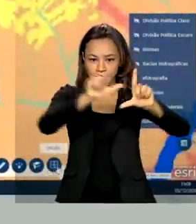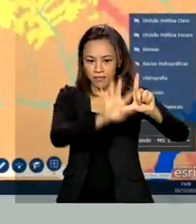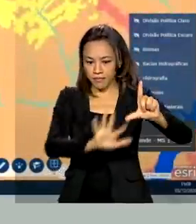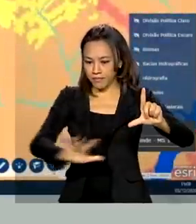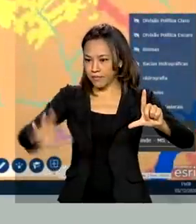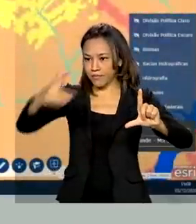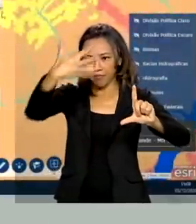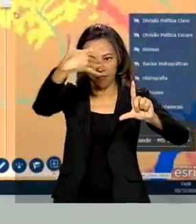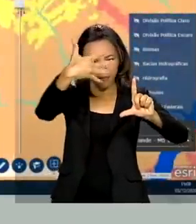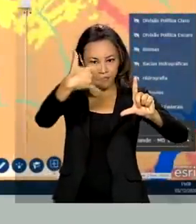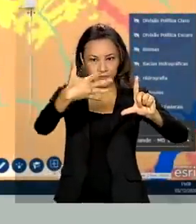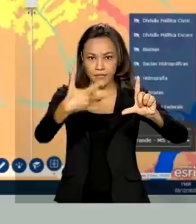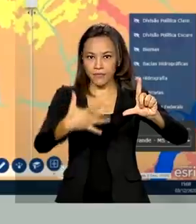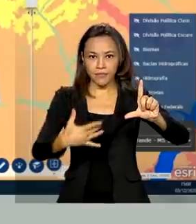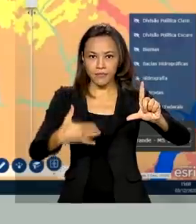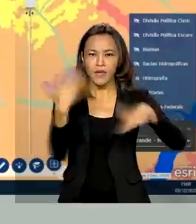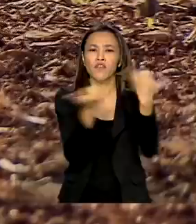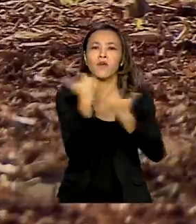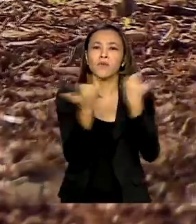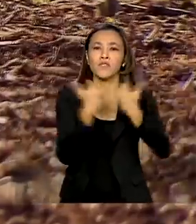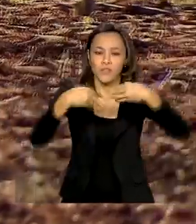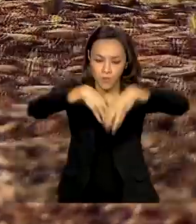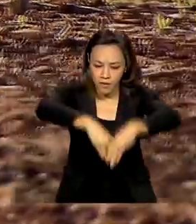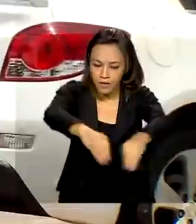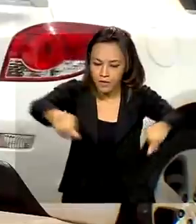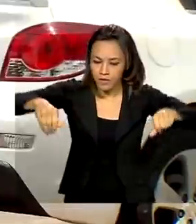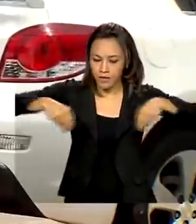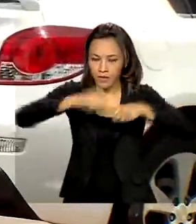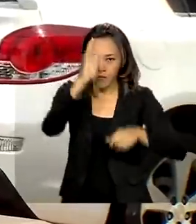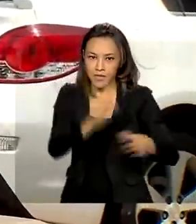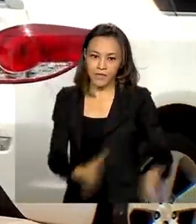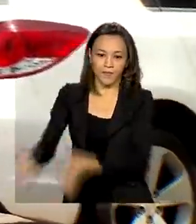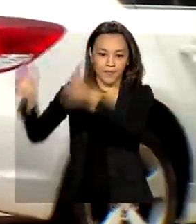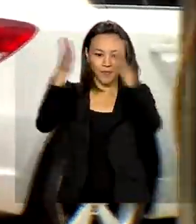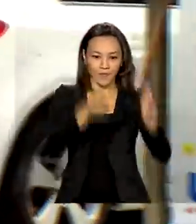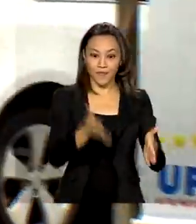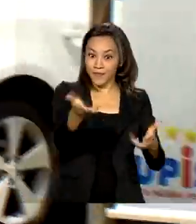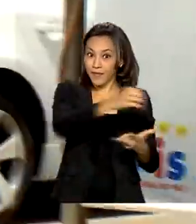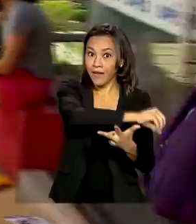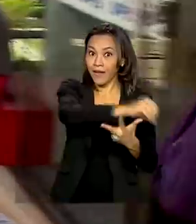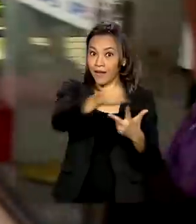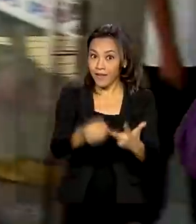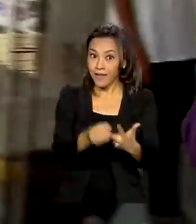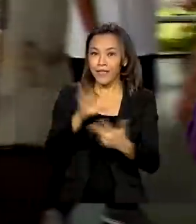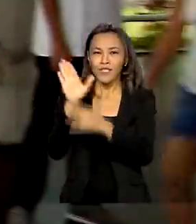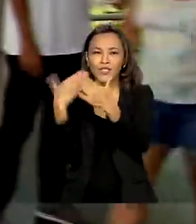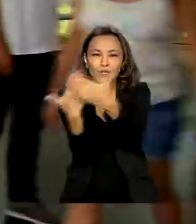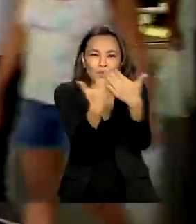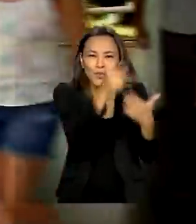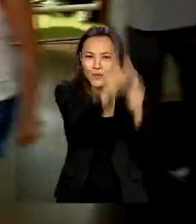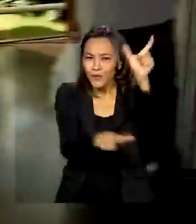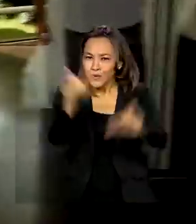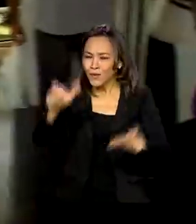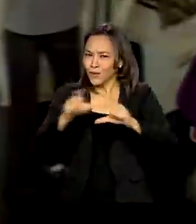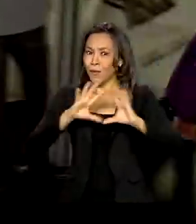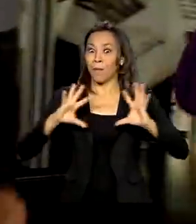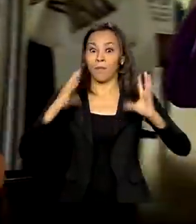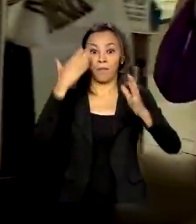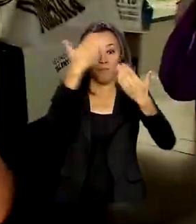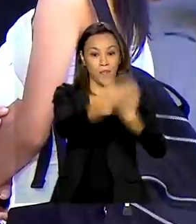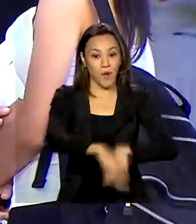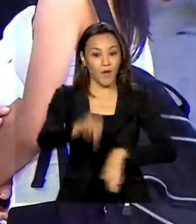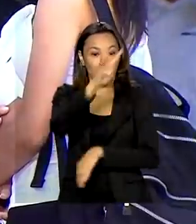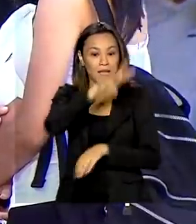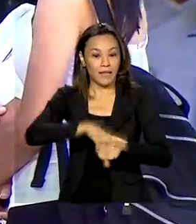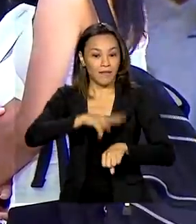informações sobre os solos no Brasil. Enem, estudantes de todo o Brasil fazem provas de matemática